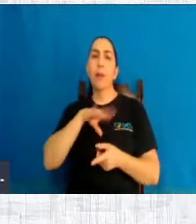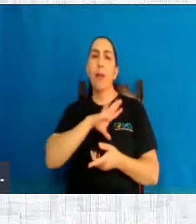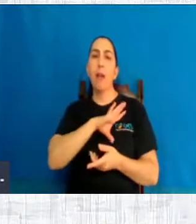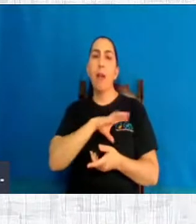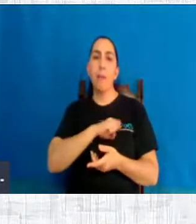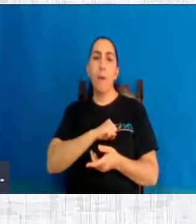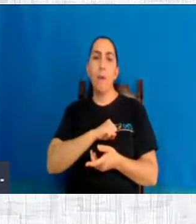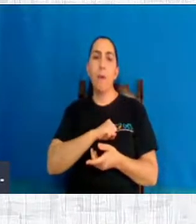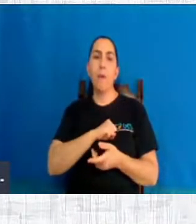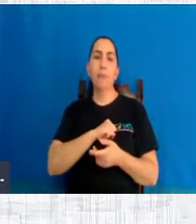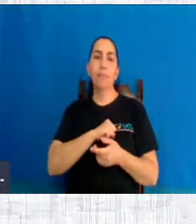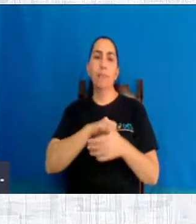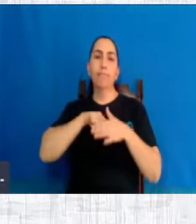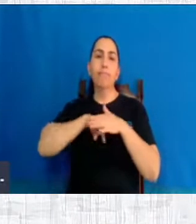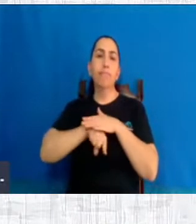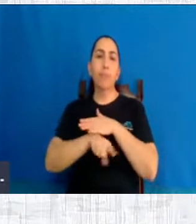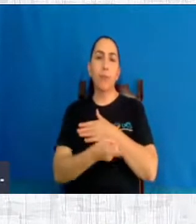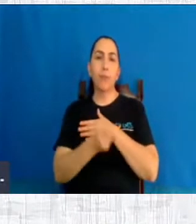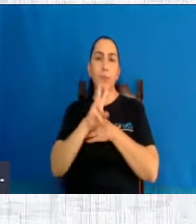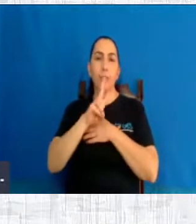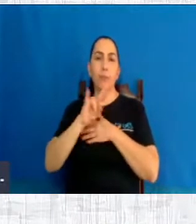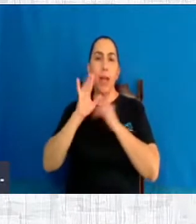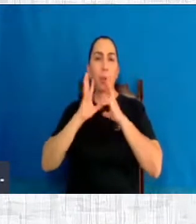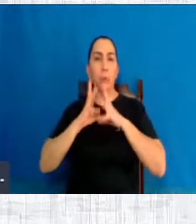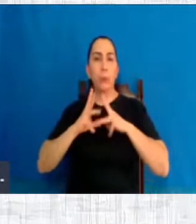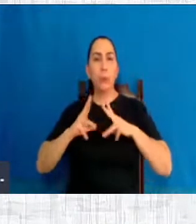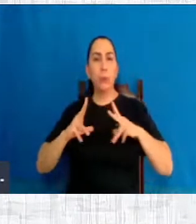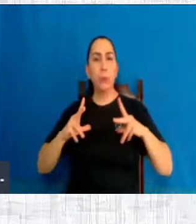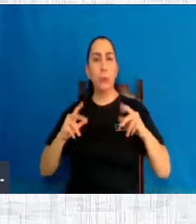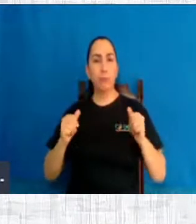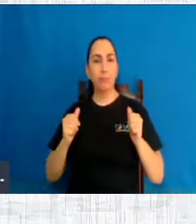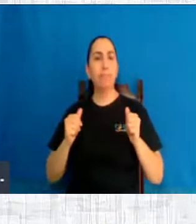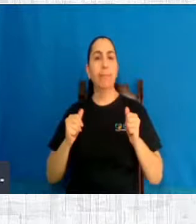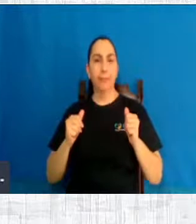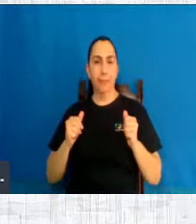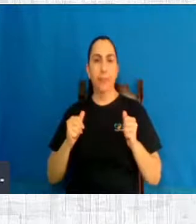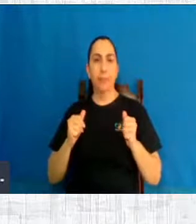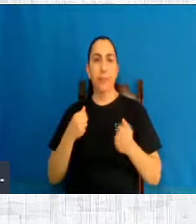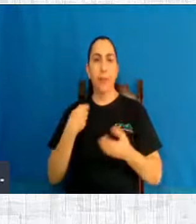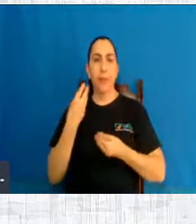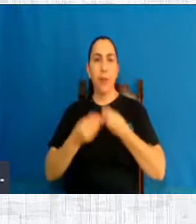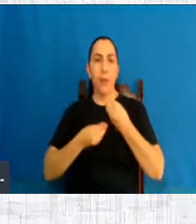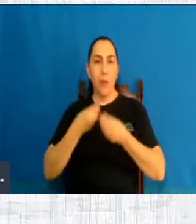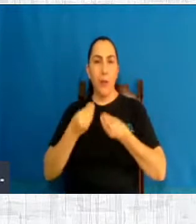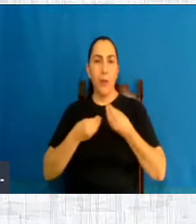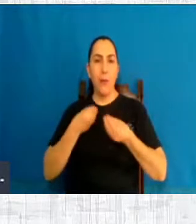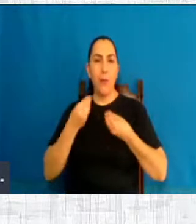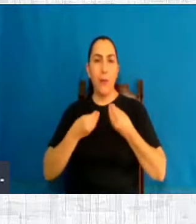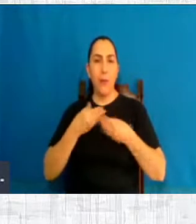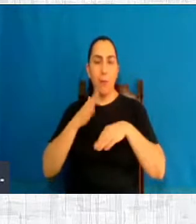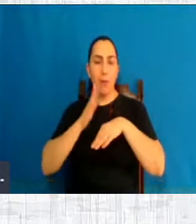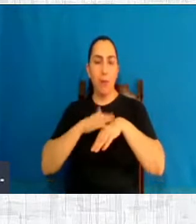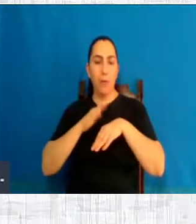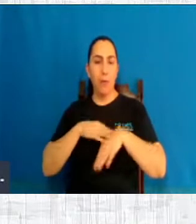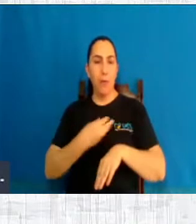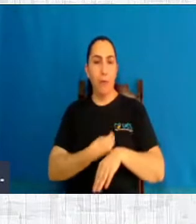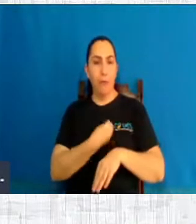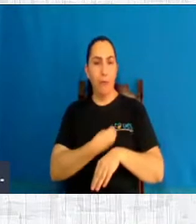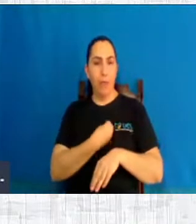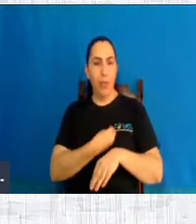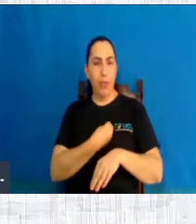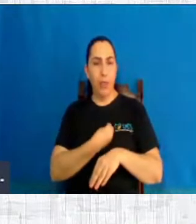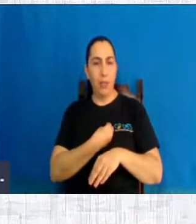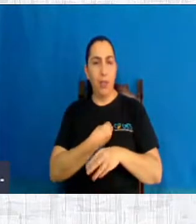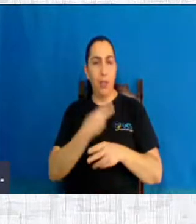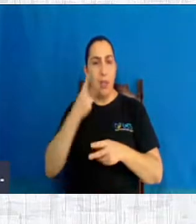perdoados. A gente não vai jamais condenar a ninguém, mas esclarecer como é que a gente deve defender a vida, reparar nossos